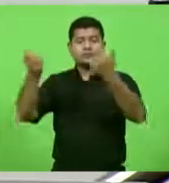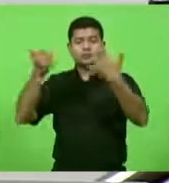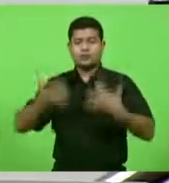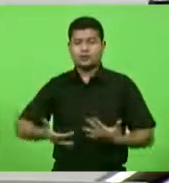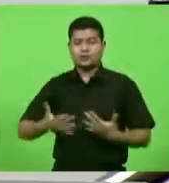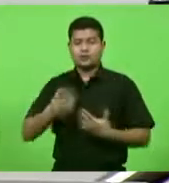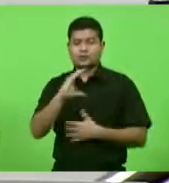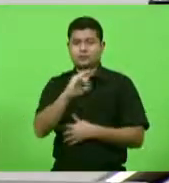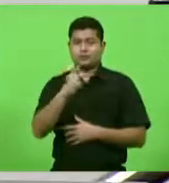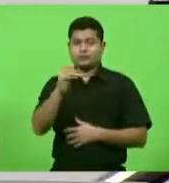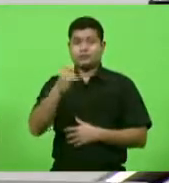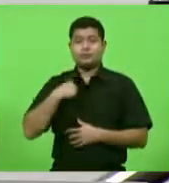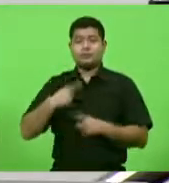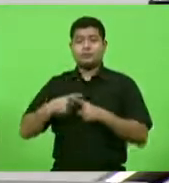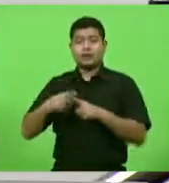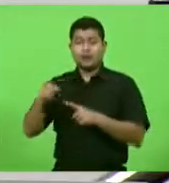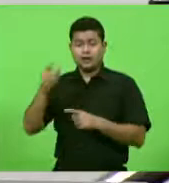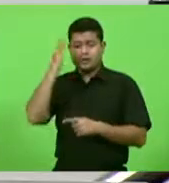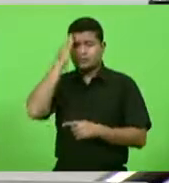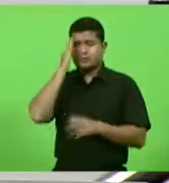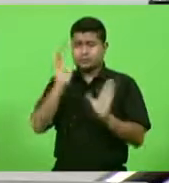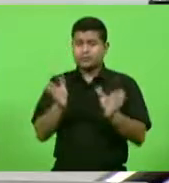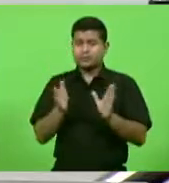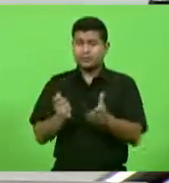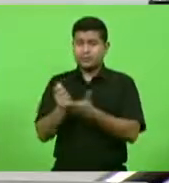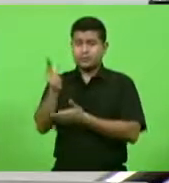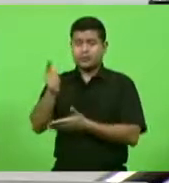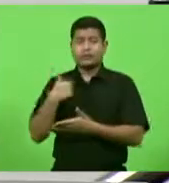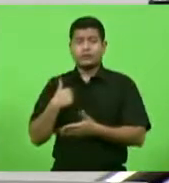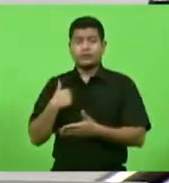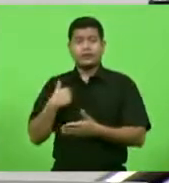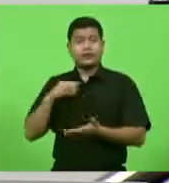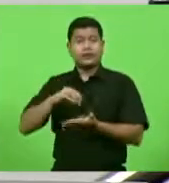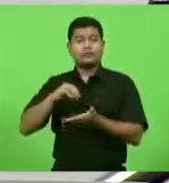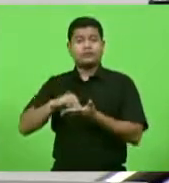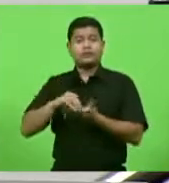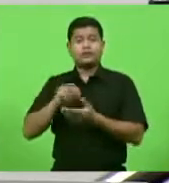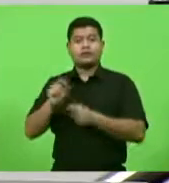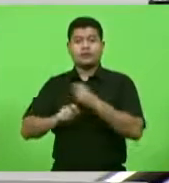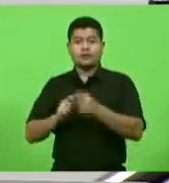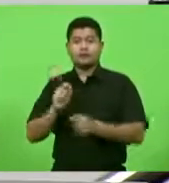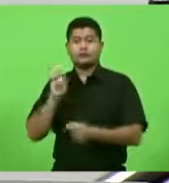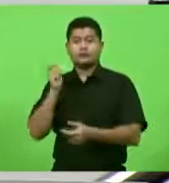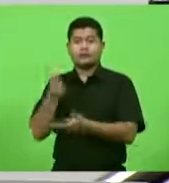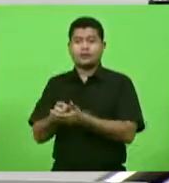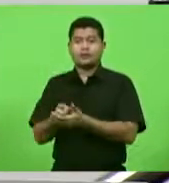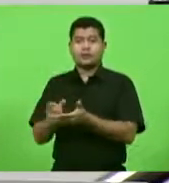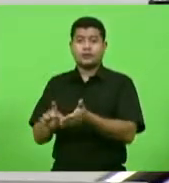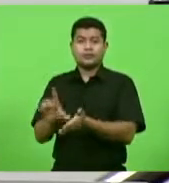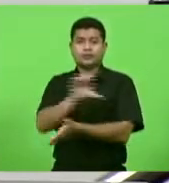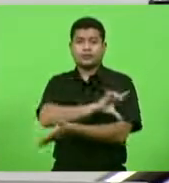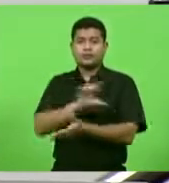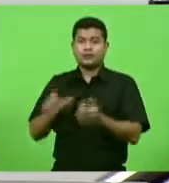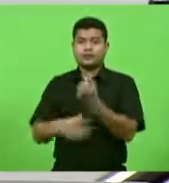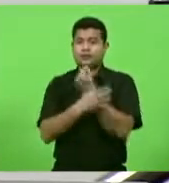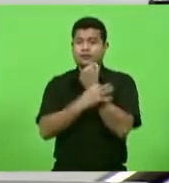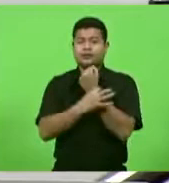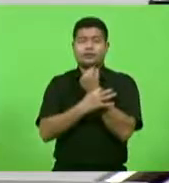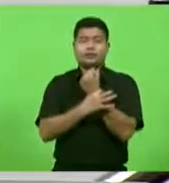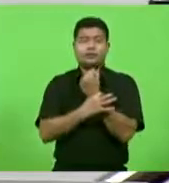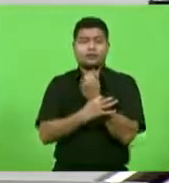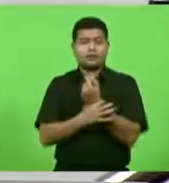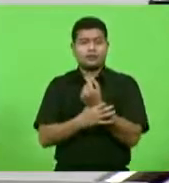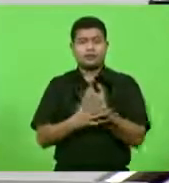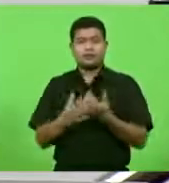tal compra e que ela estaria sendo feita sem as garantias necessárias e com o pagamento antecipado indo